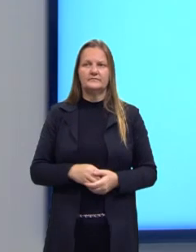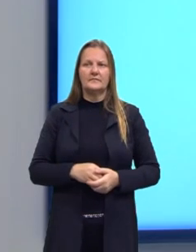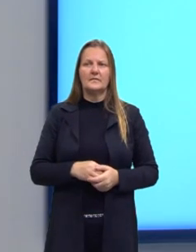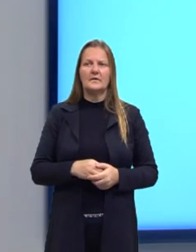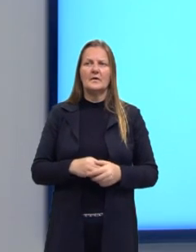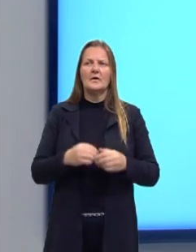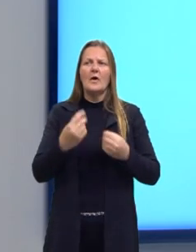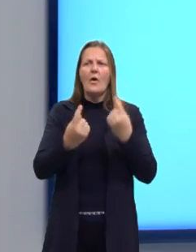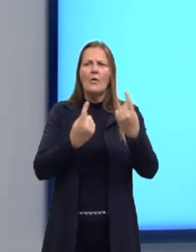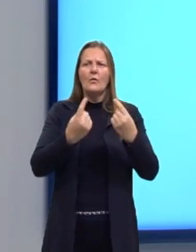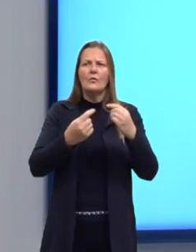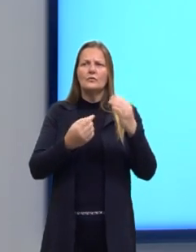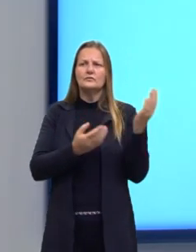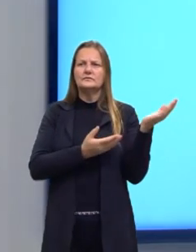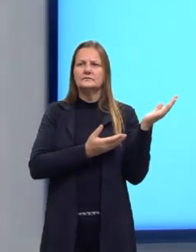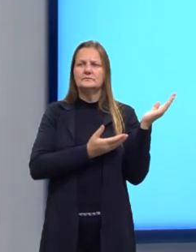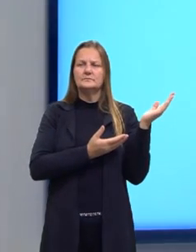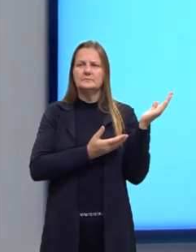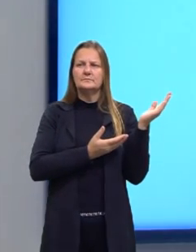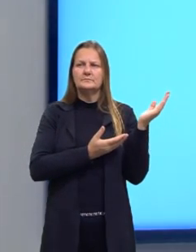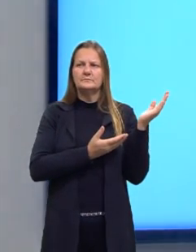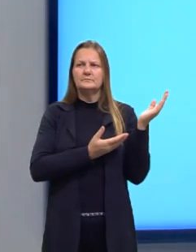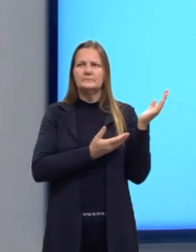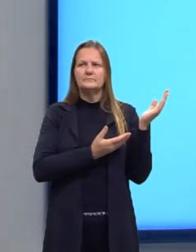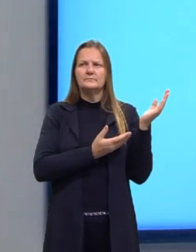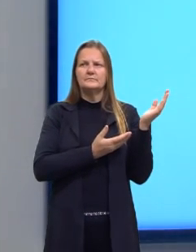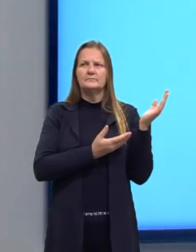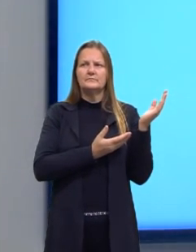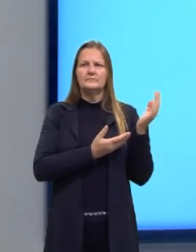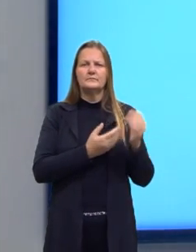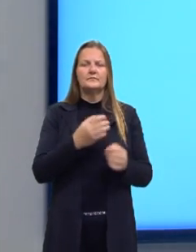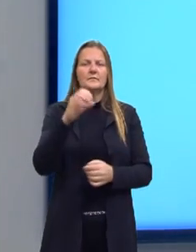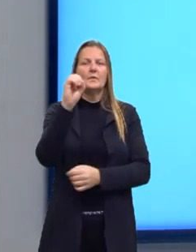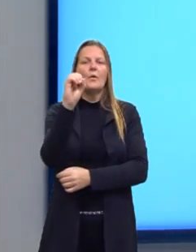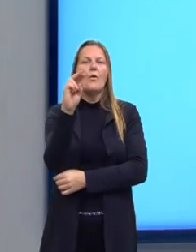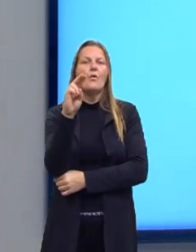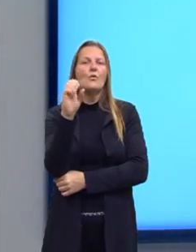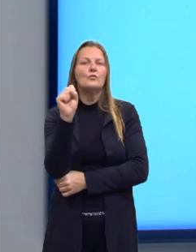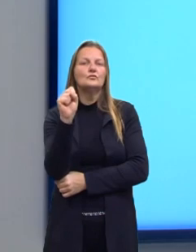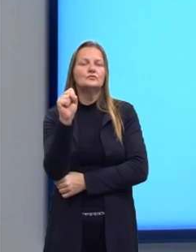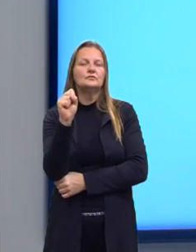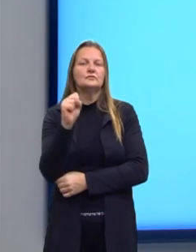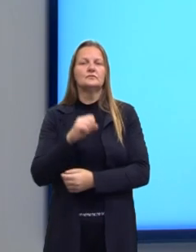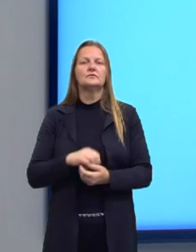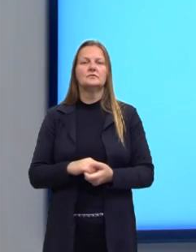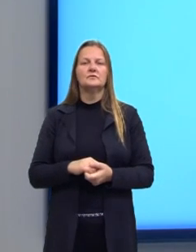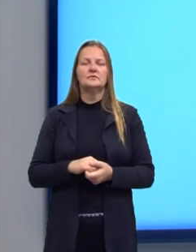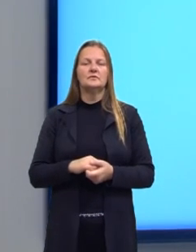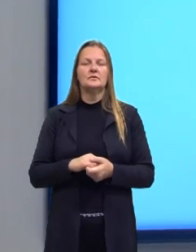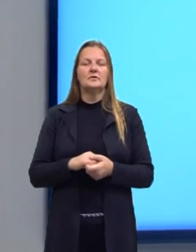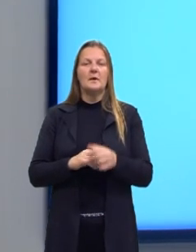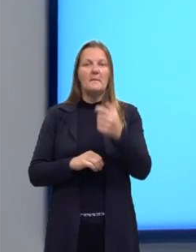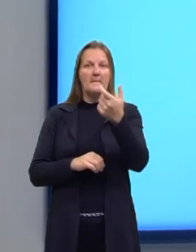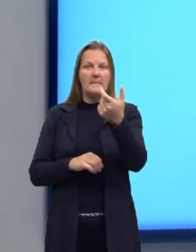alguns aqui para vocês, não são todos, tá? Então, terminou em os, conscious, jealous,